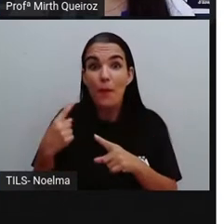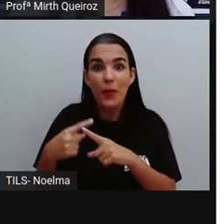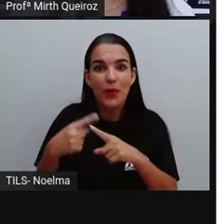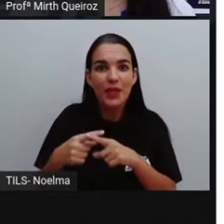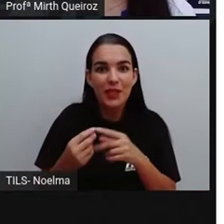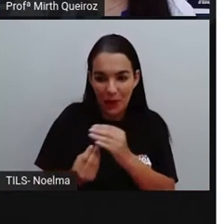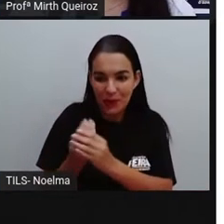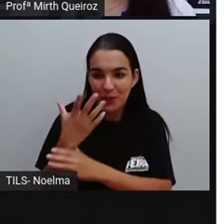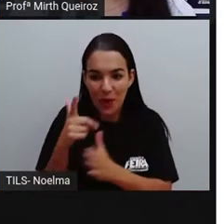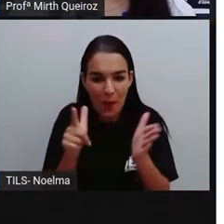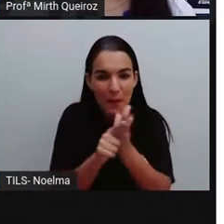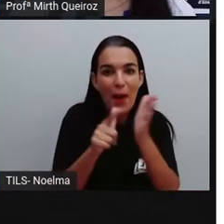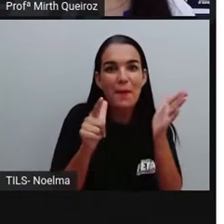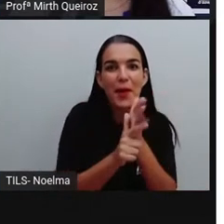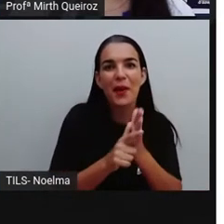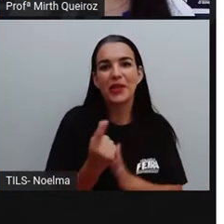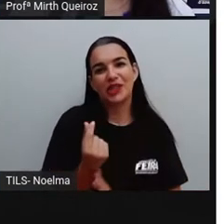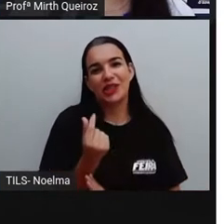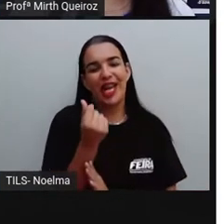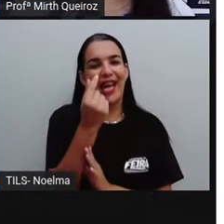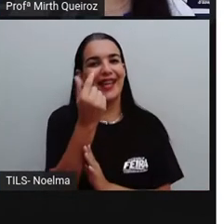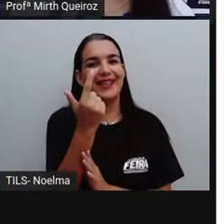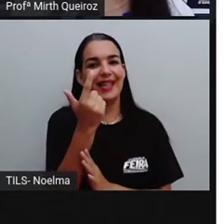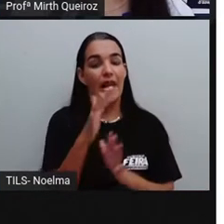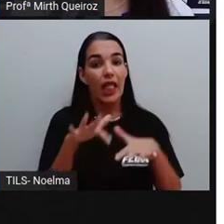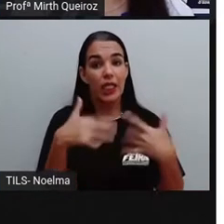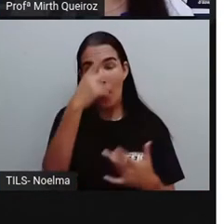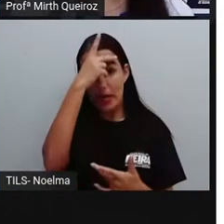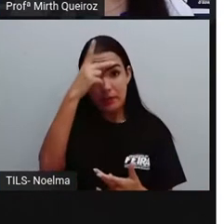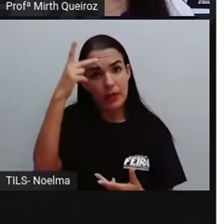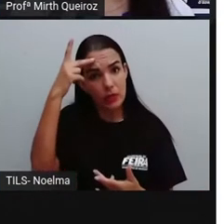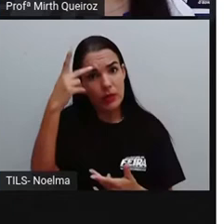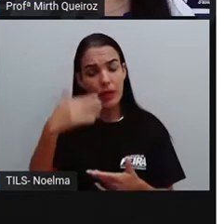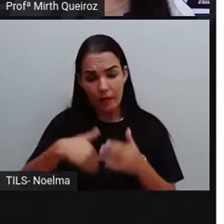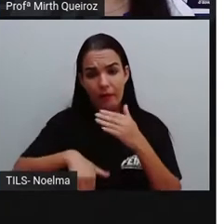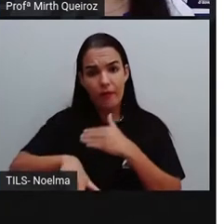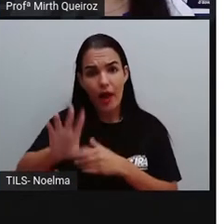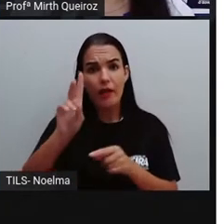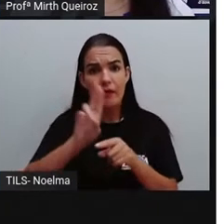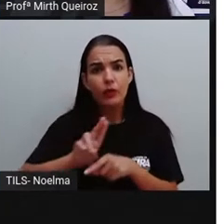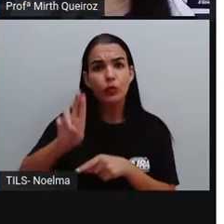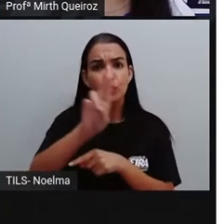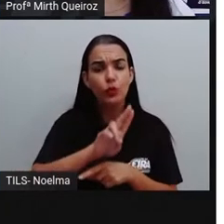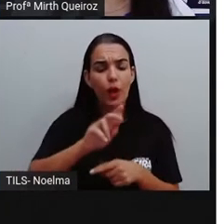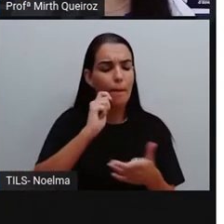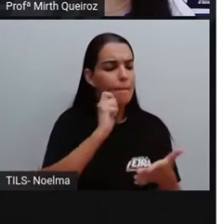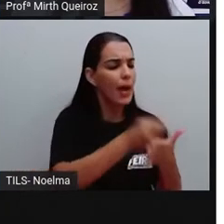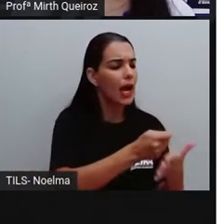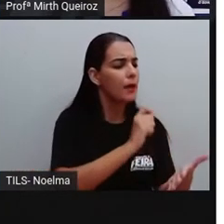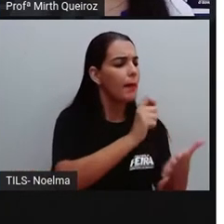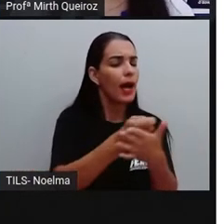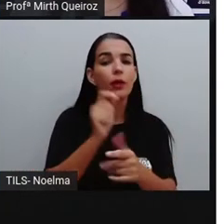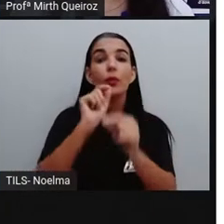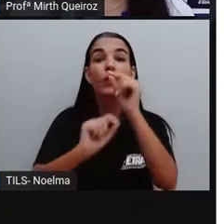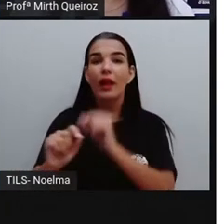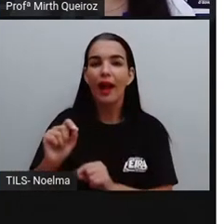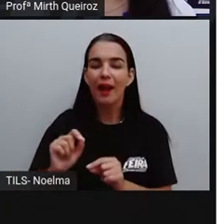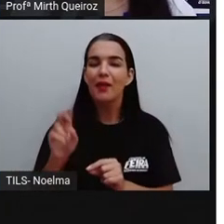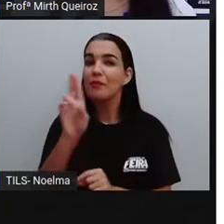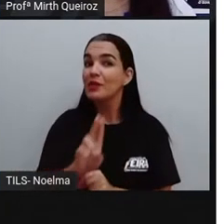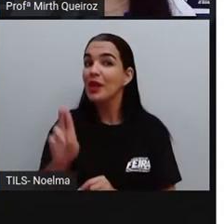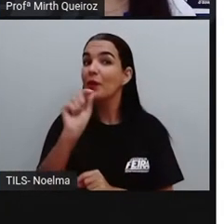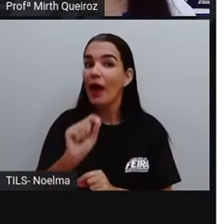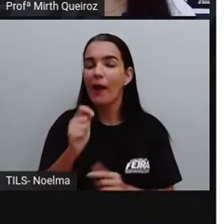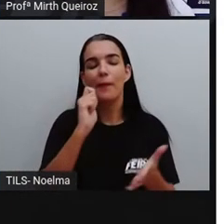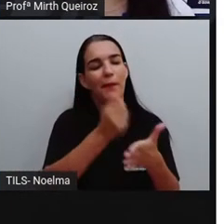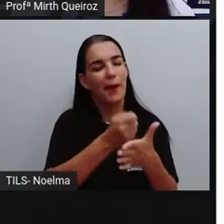papel moeda. E as pessoas passaram a efetuar pagamentos utilizando